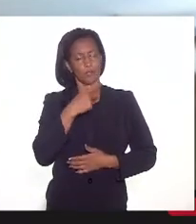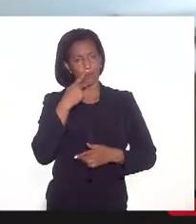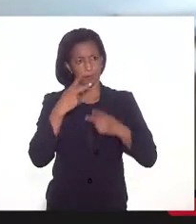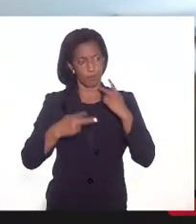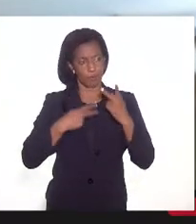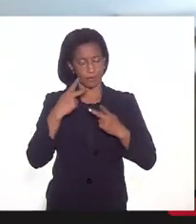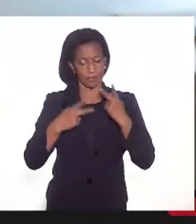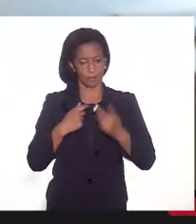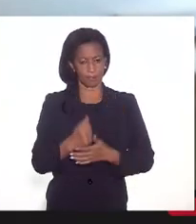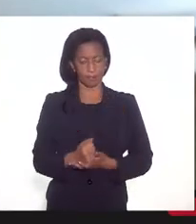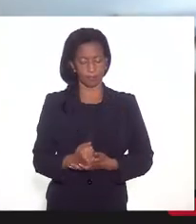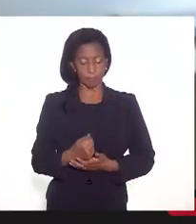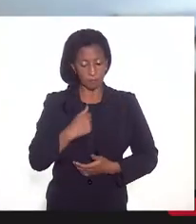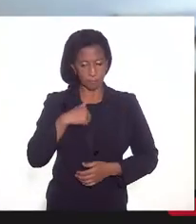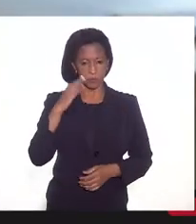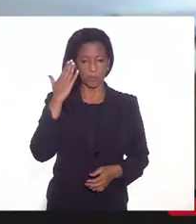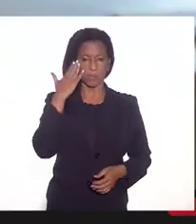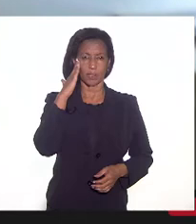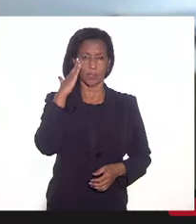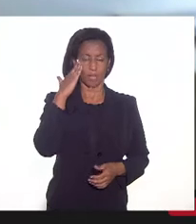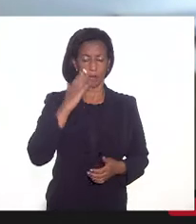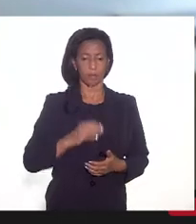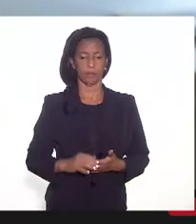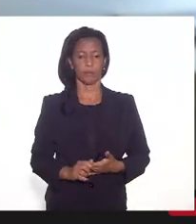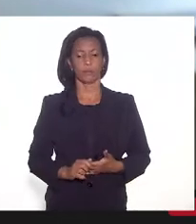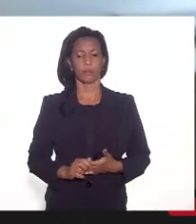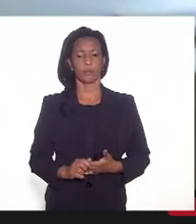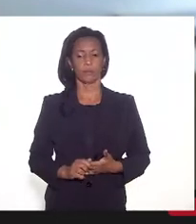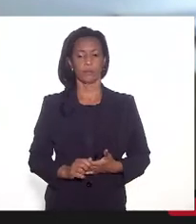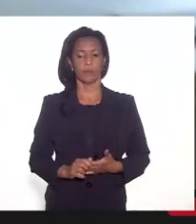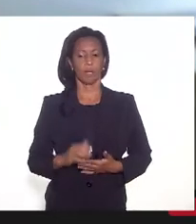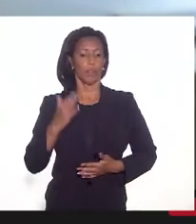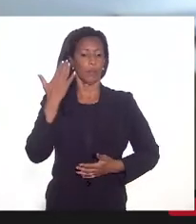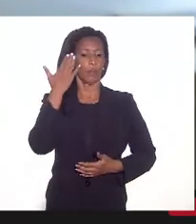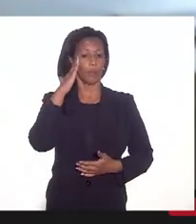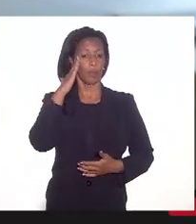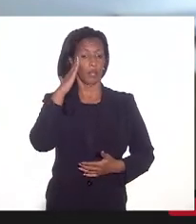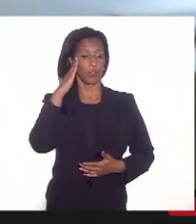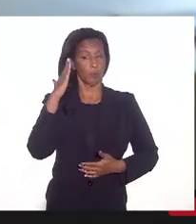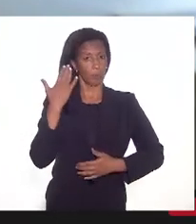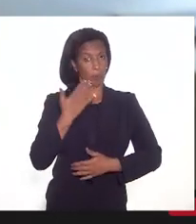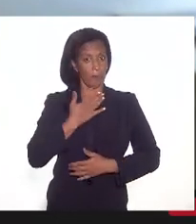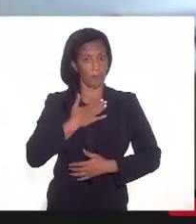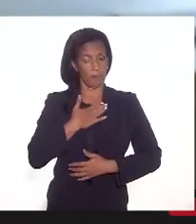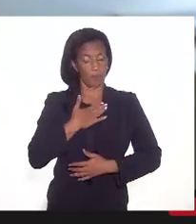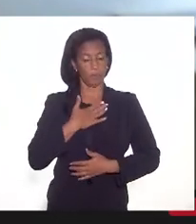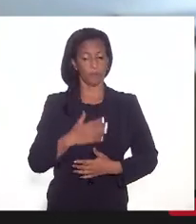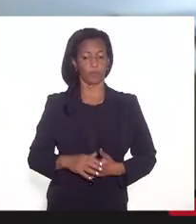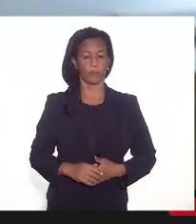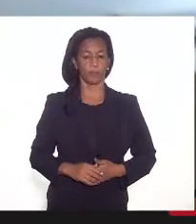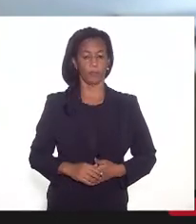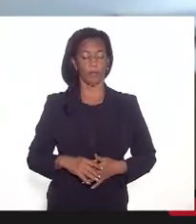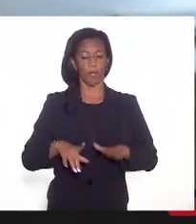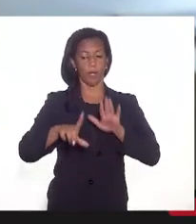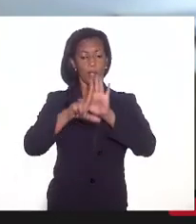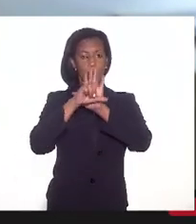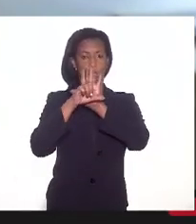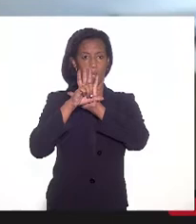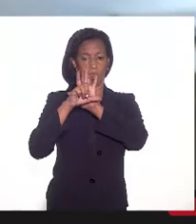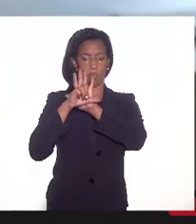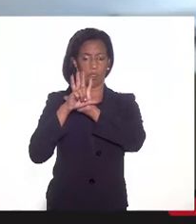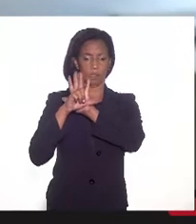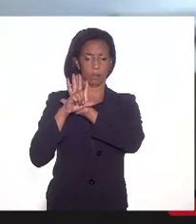é que eu entendo, eu entendo, não quer dizer que é o entendimento oficial, que essa legislação